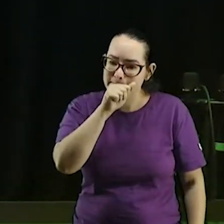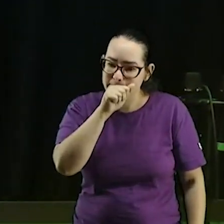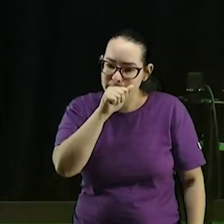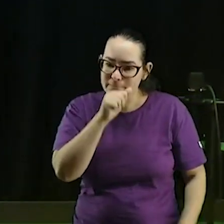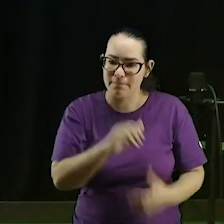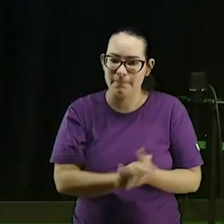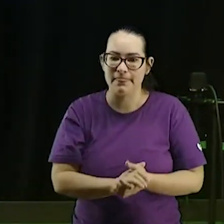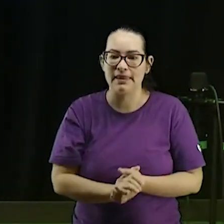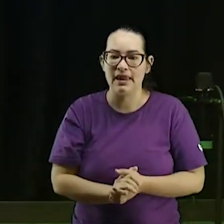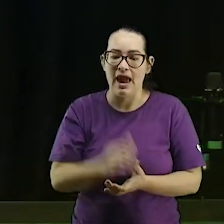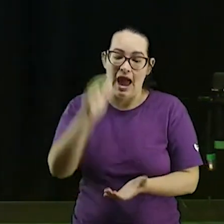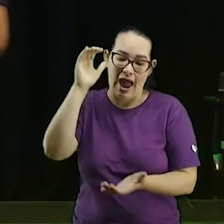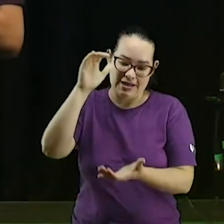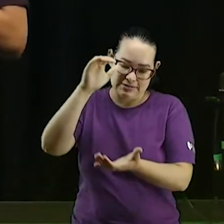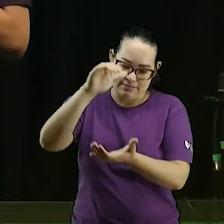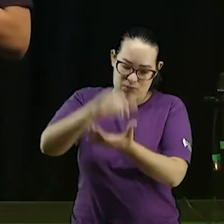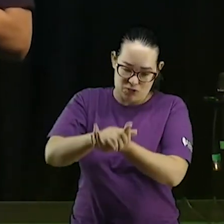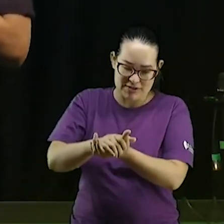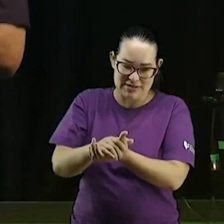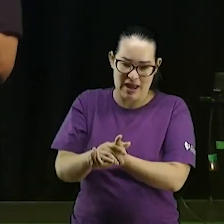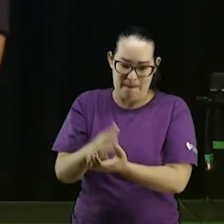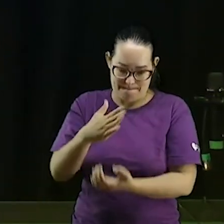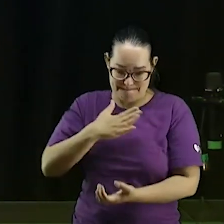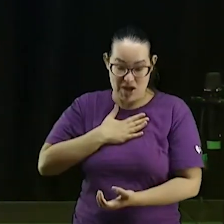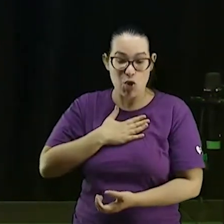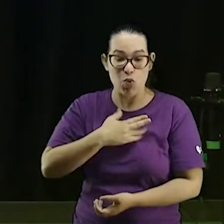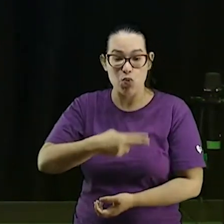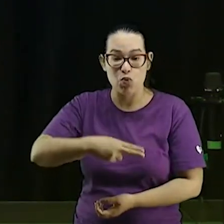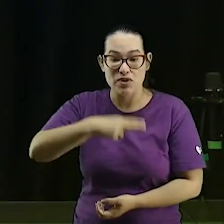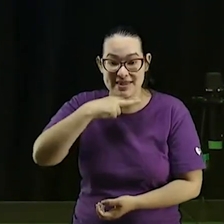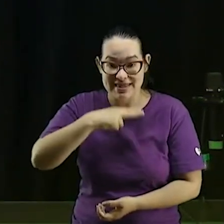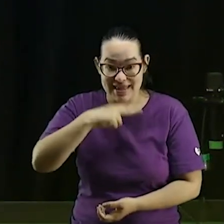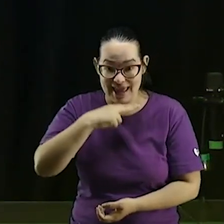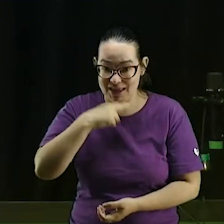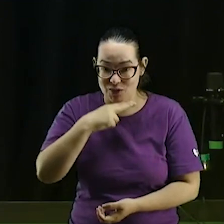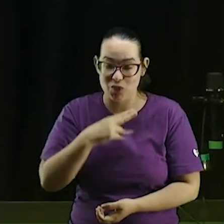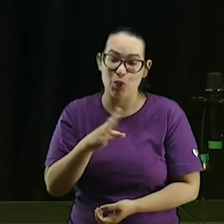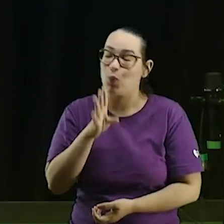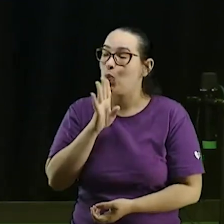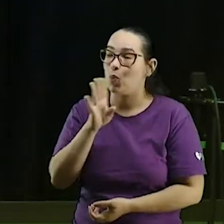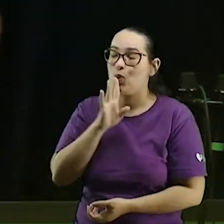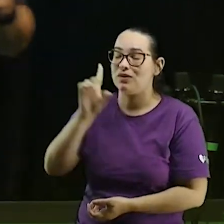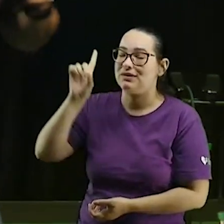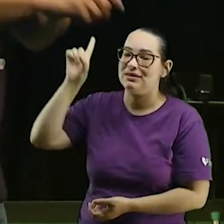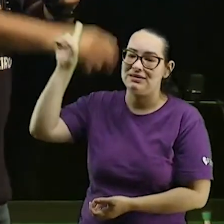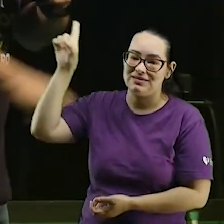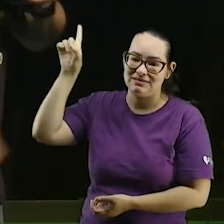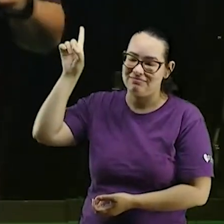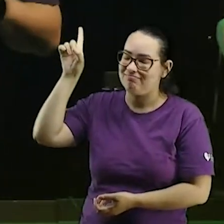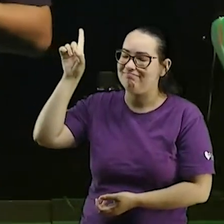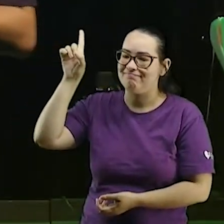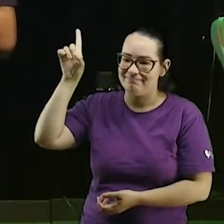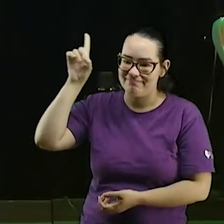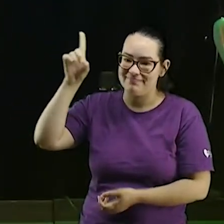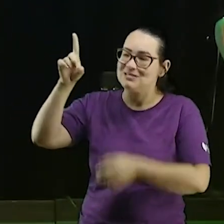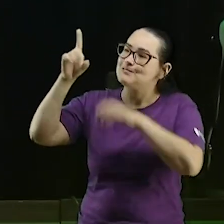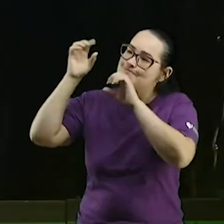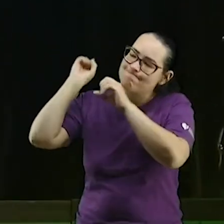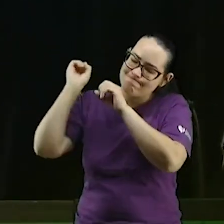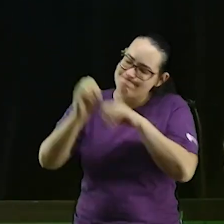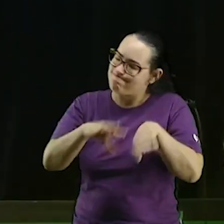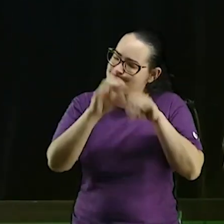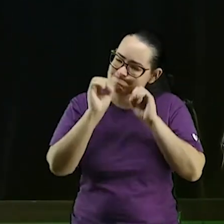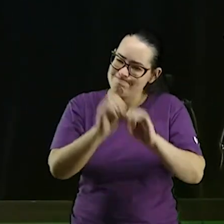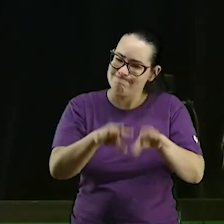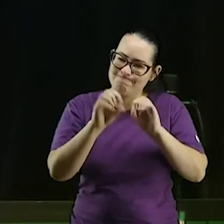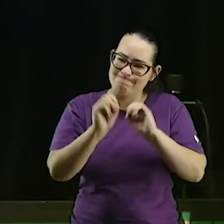esposa do meu neto tem pai e mãe querido para que crie ela com os princípios e conceitos da tua palavra que seja